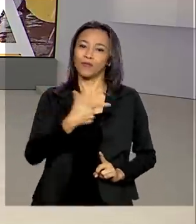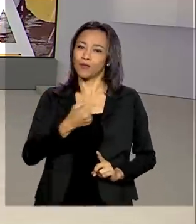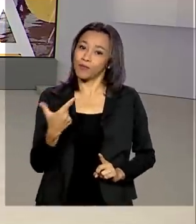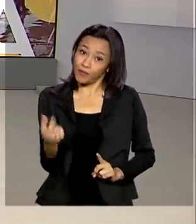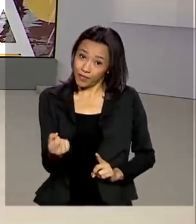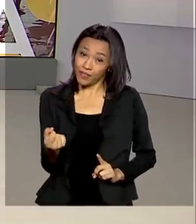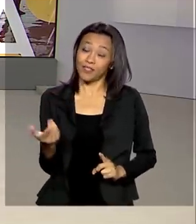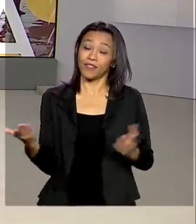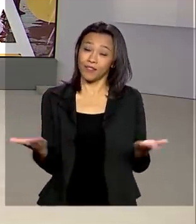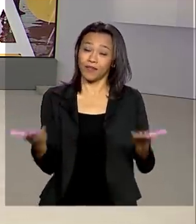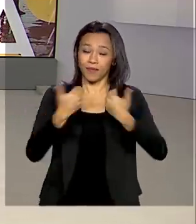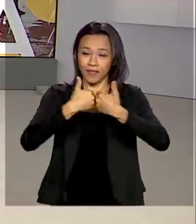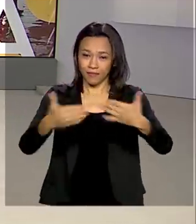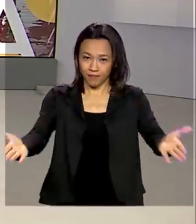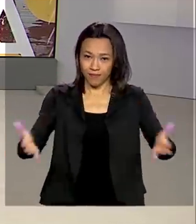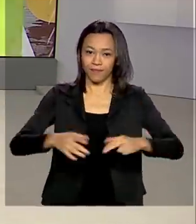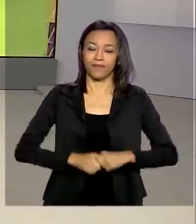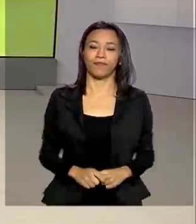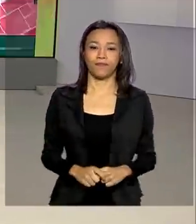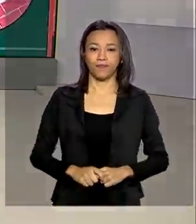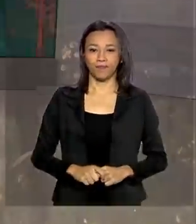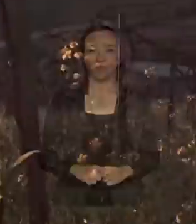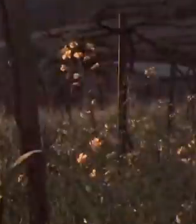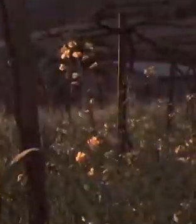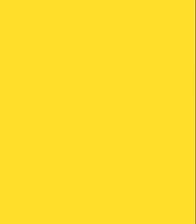O Brasil em Dia começa agora.